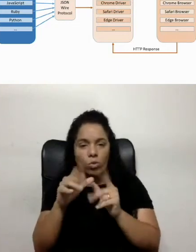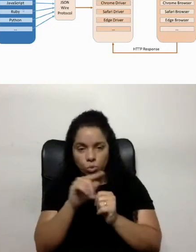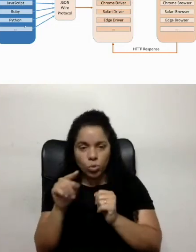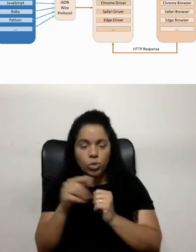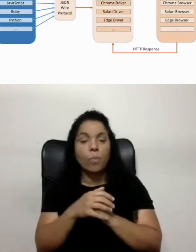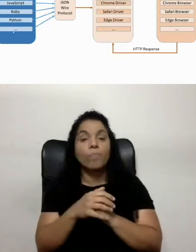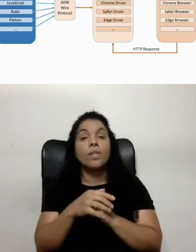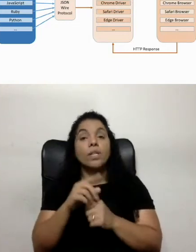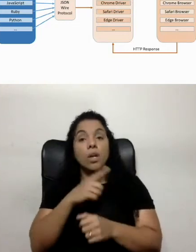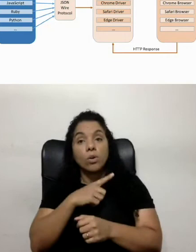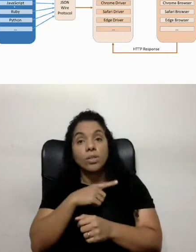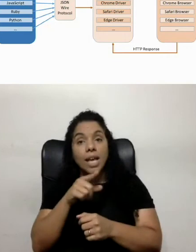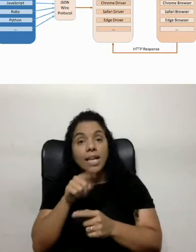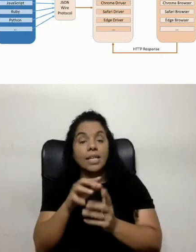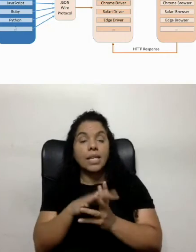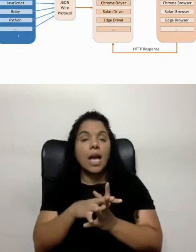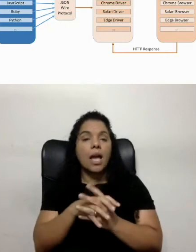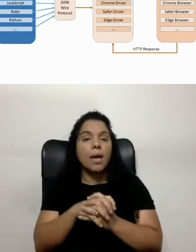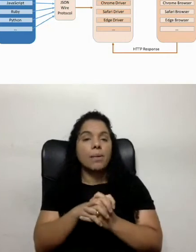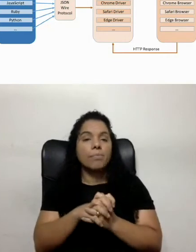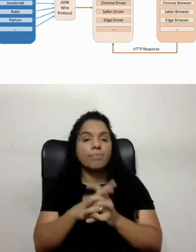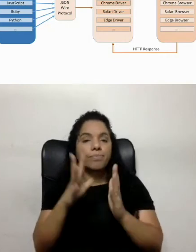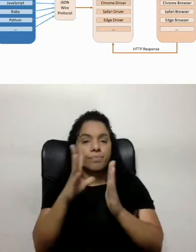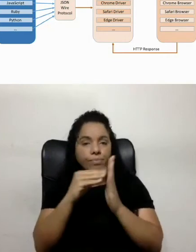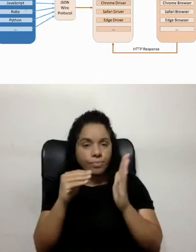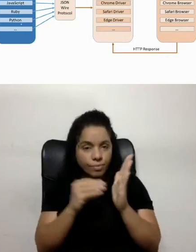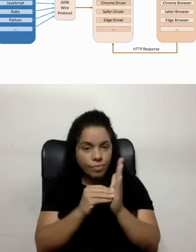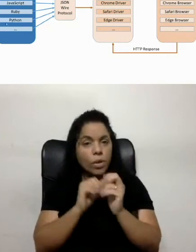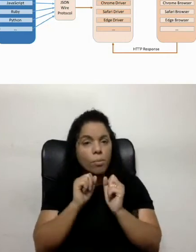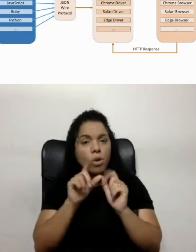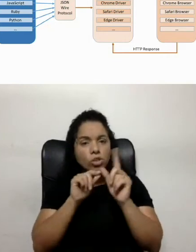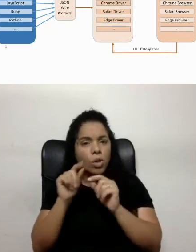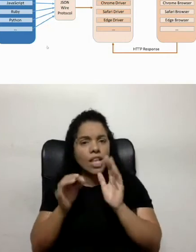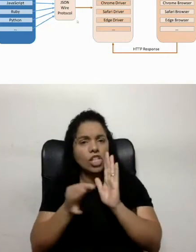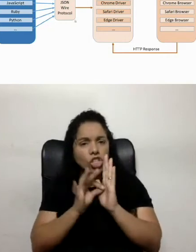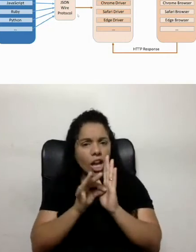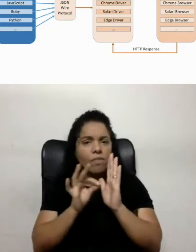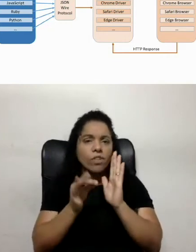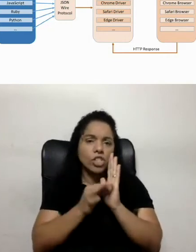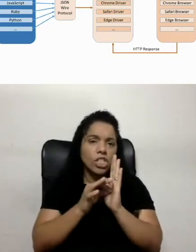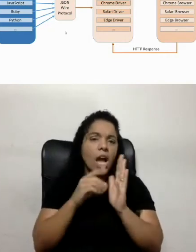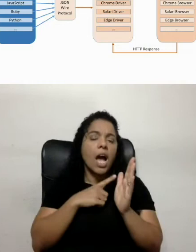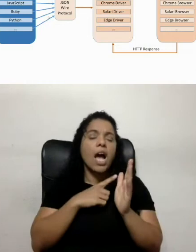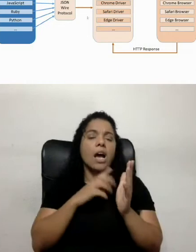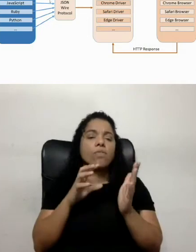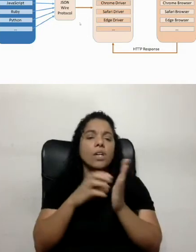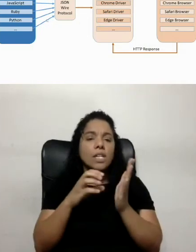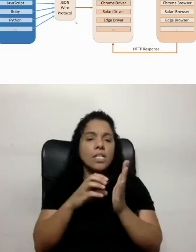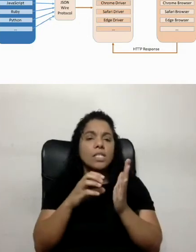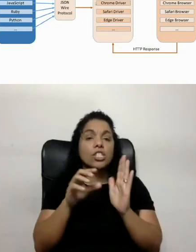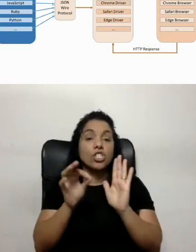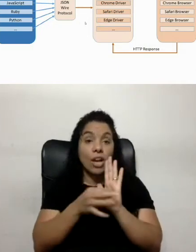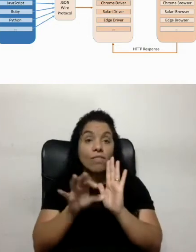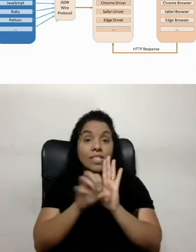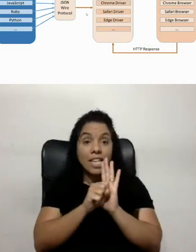Então, aqui eu tenho as nossas linguagens, né? Eu posso escolher Java, JavaScript e Python. Dentro dele aqui, eu tenho o